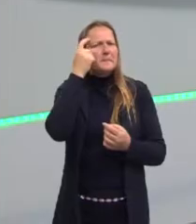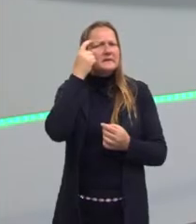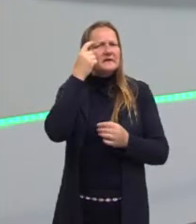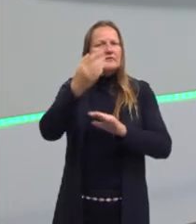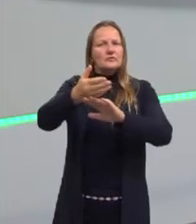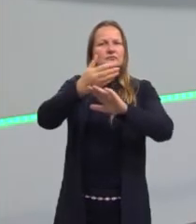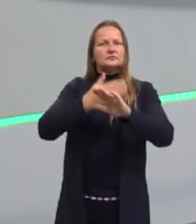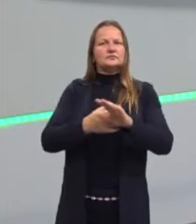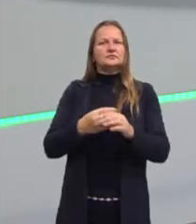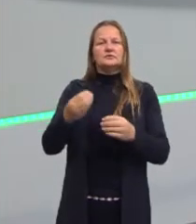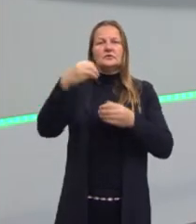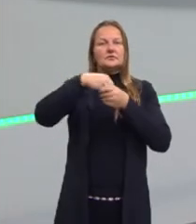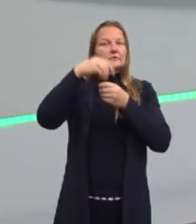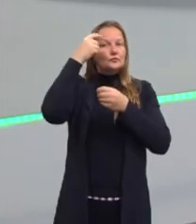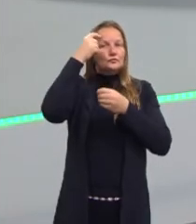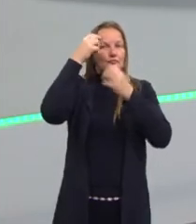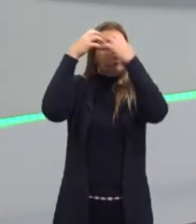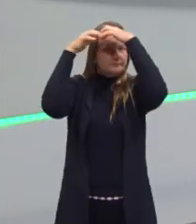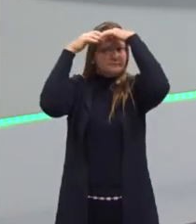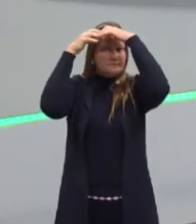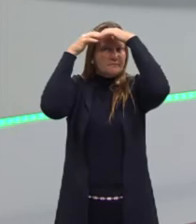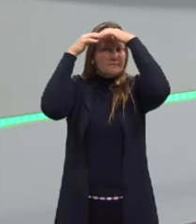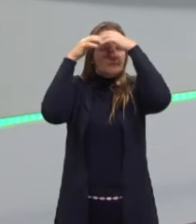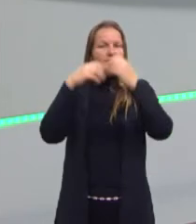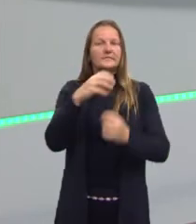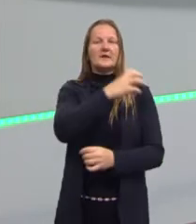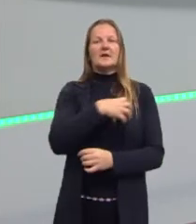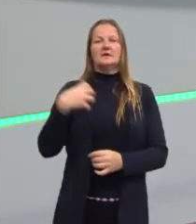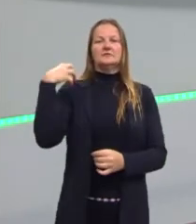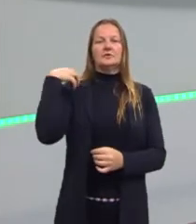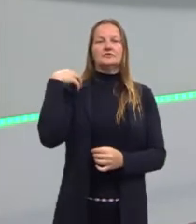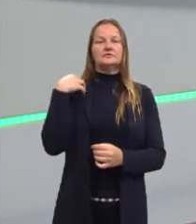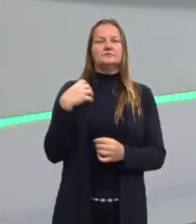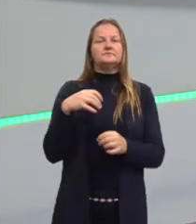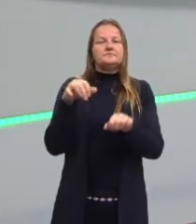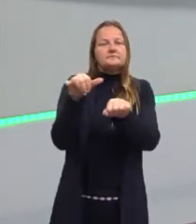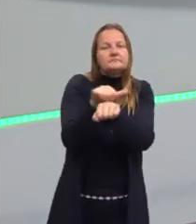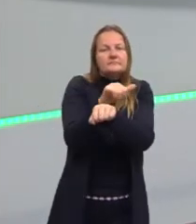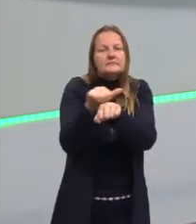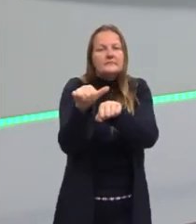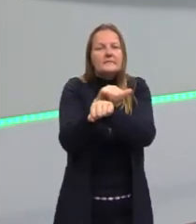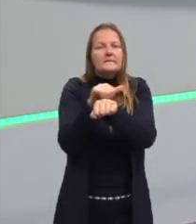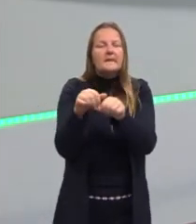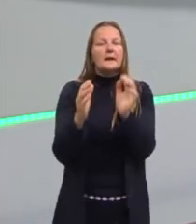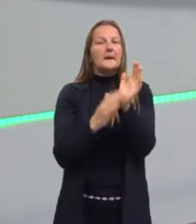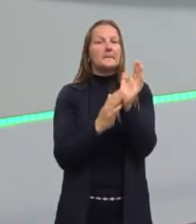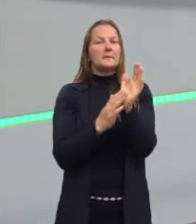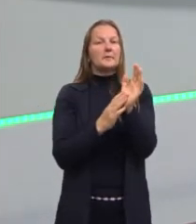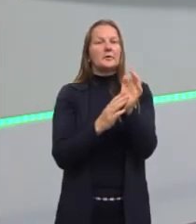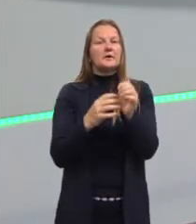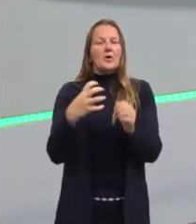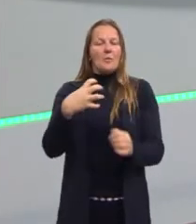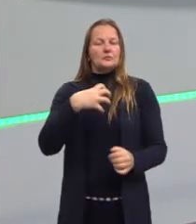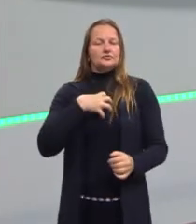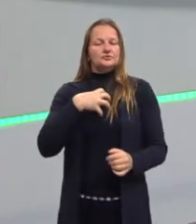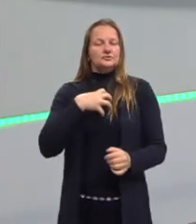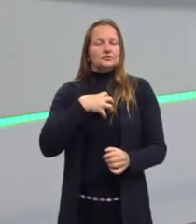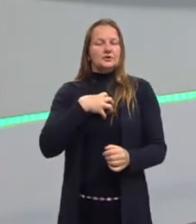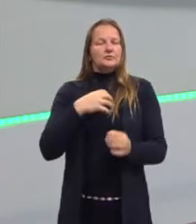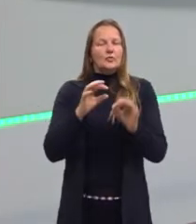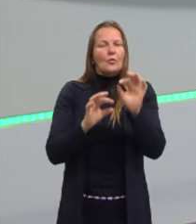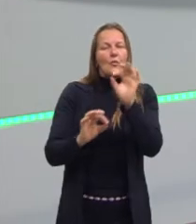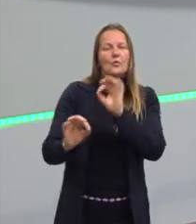já estavam no pensamento, já estavam na mente. O Aristóteles não. O Aristóteles propõe uma maneira de